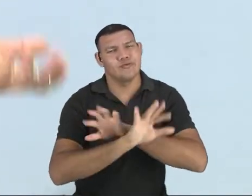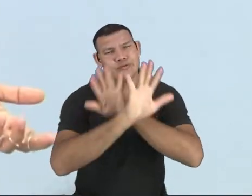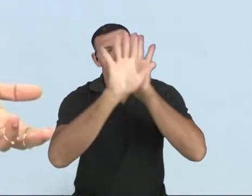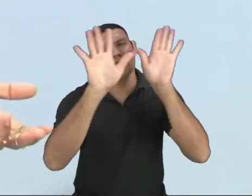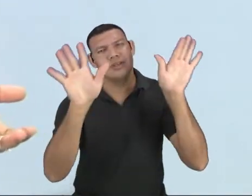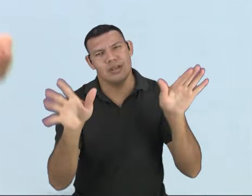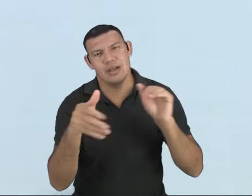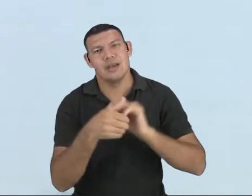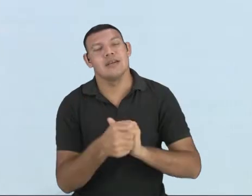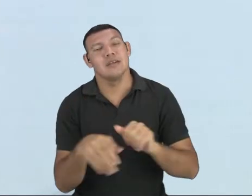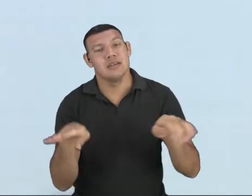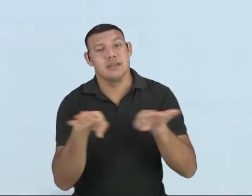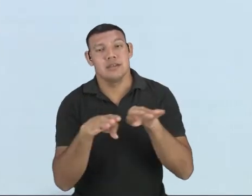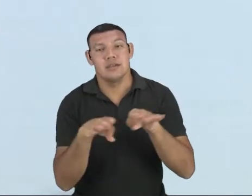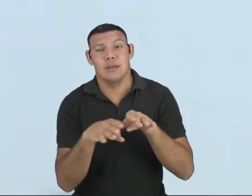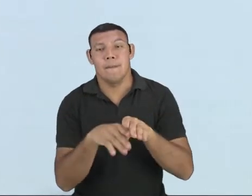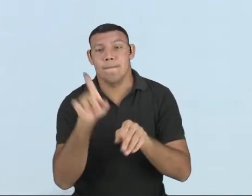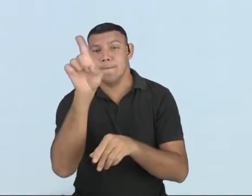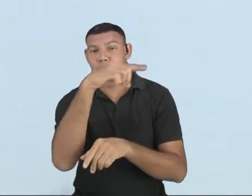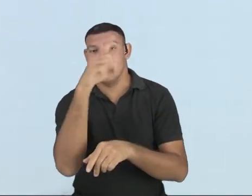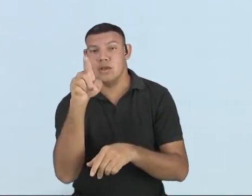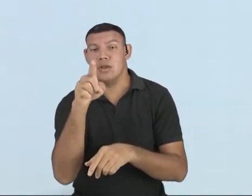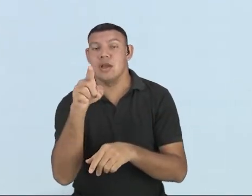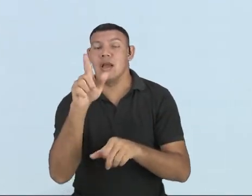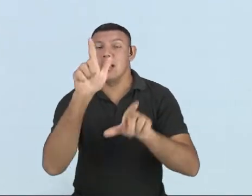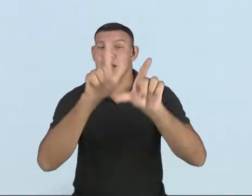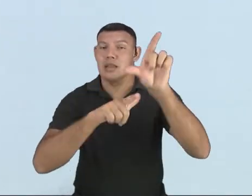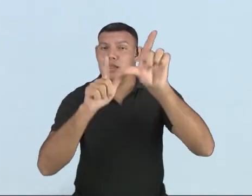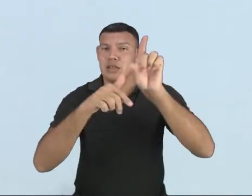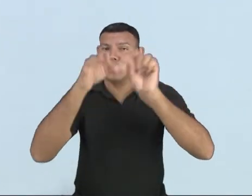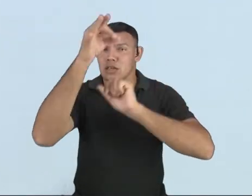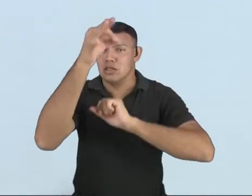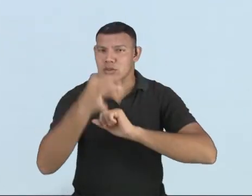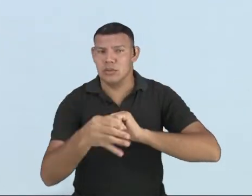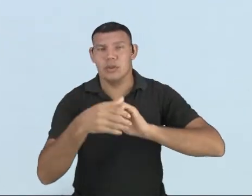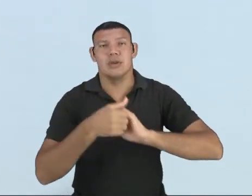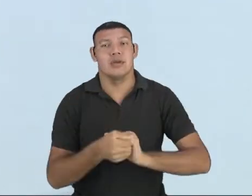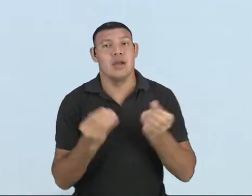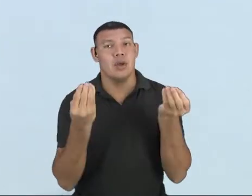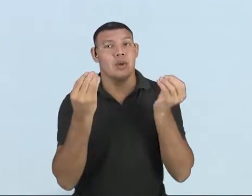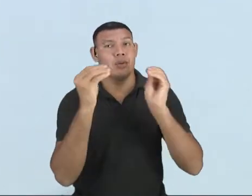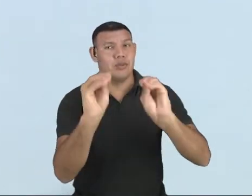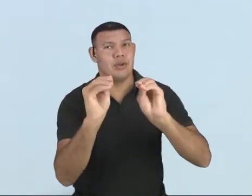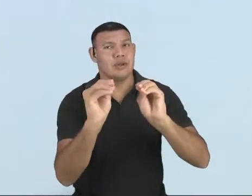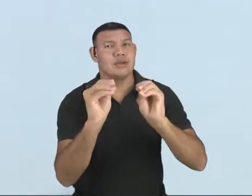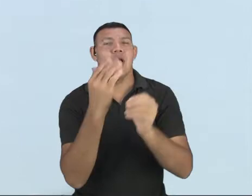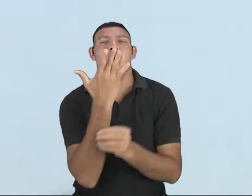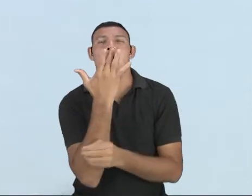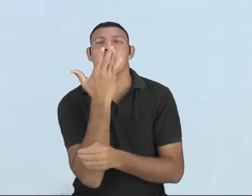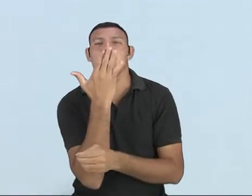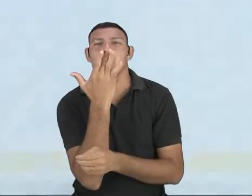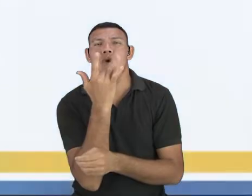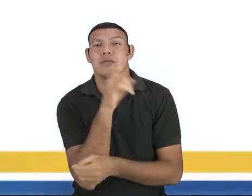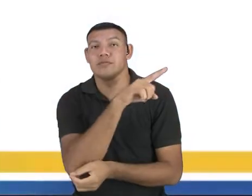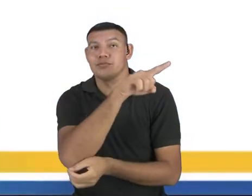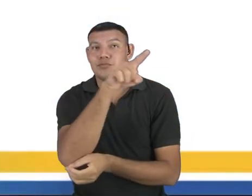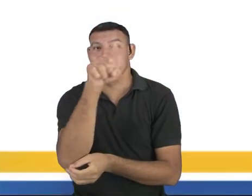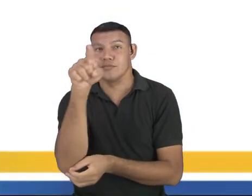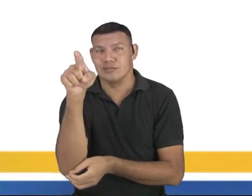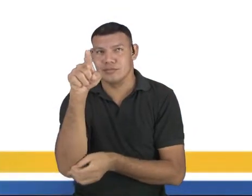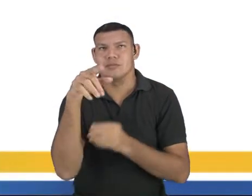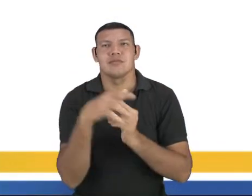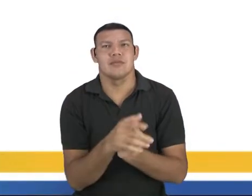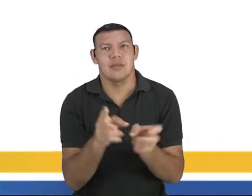conseguir achar a alternativa correta, ok? Então, eu coloquei aqui bem colorido para vocês, né,